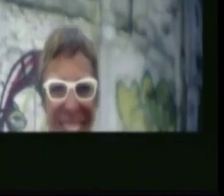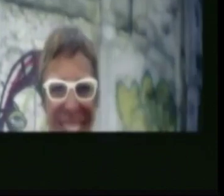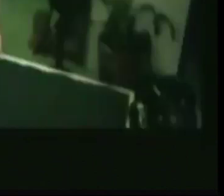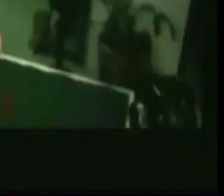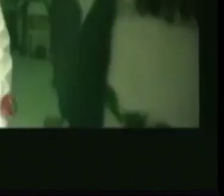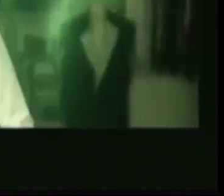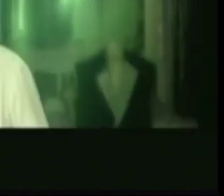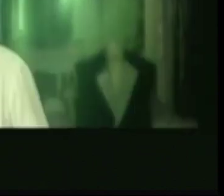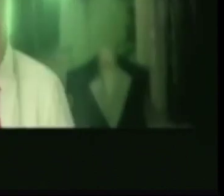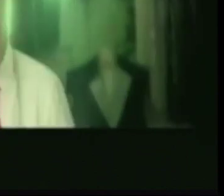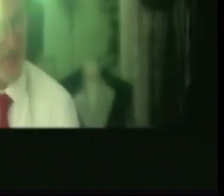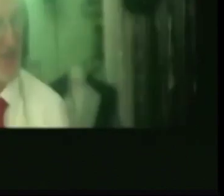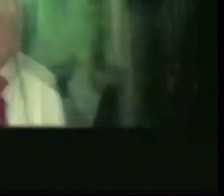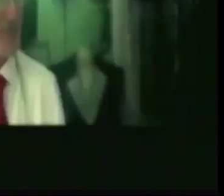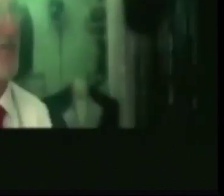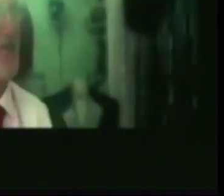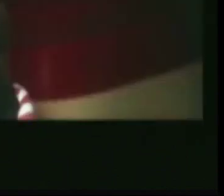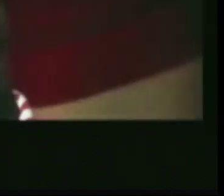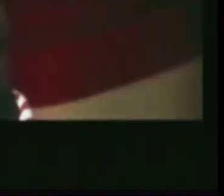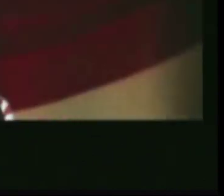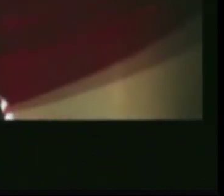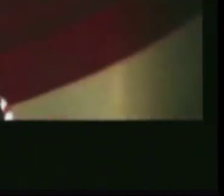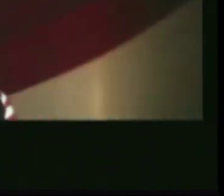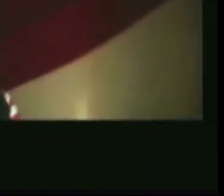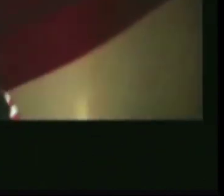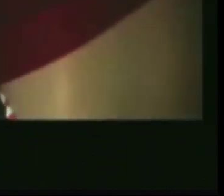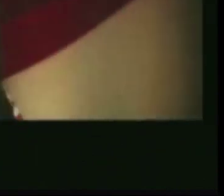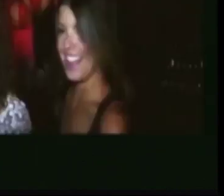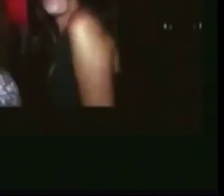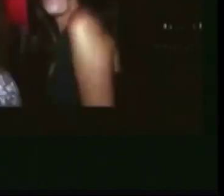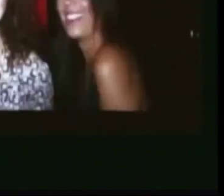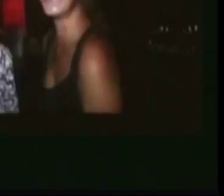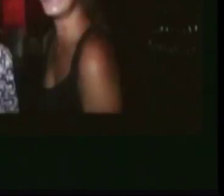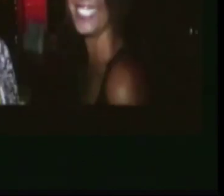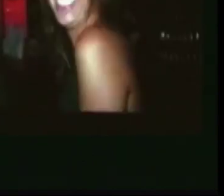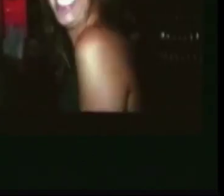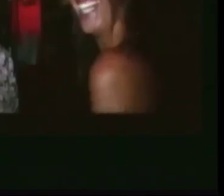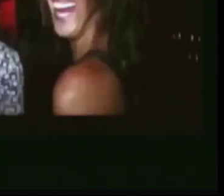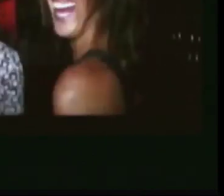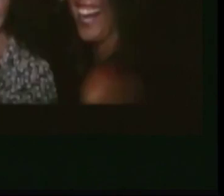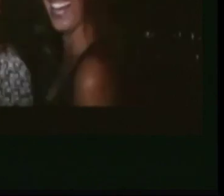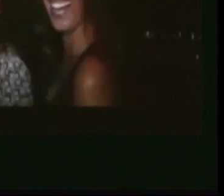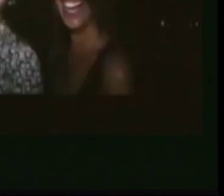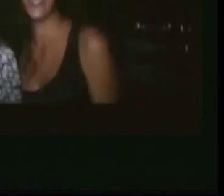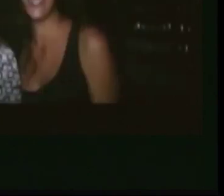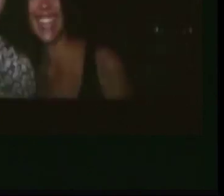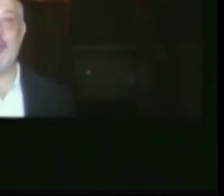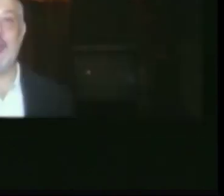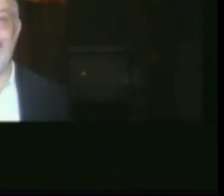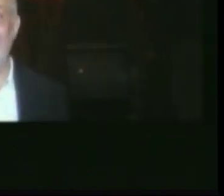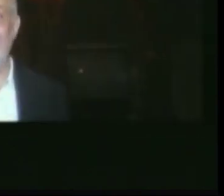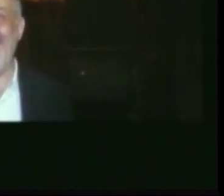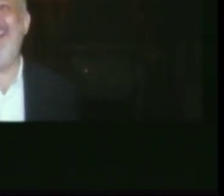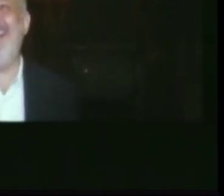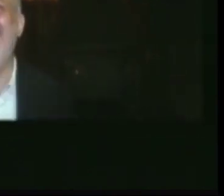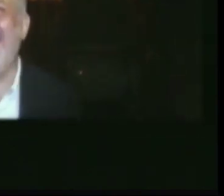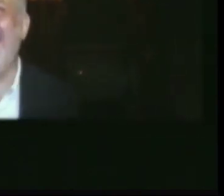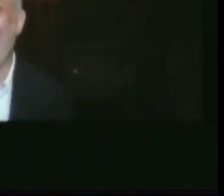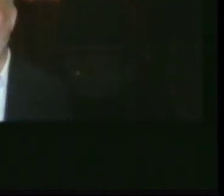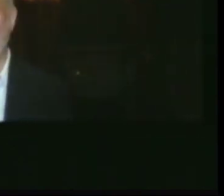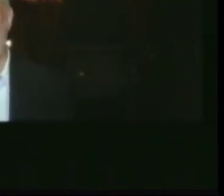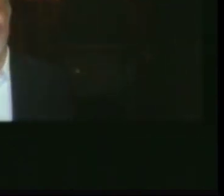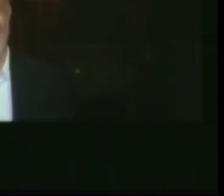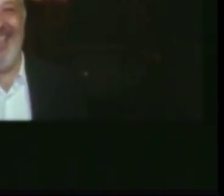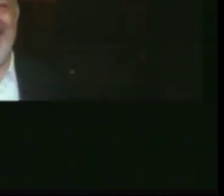a sua idade, basta ter atitude. É só dizer como você acha que ele deve ser.